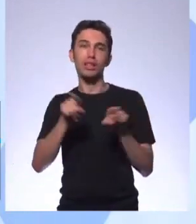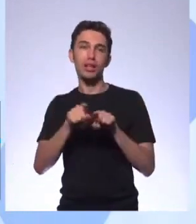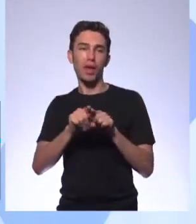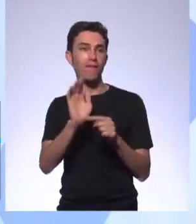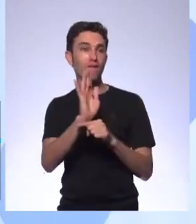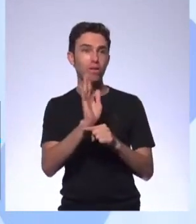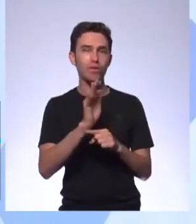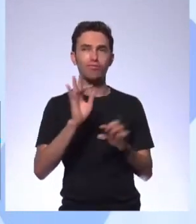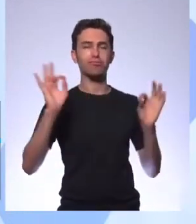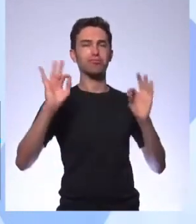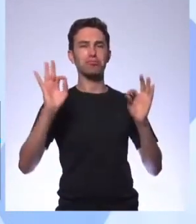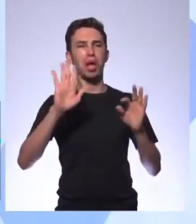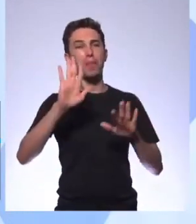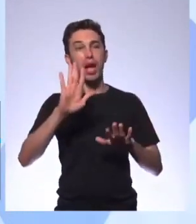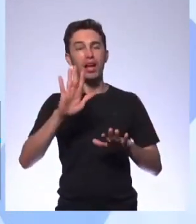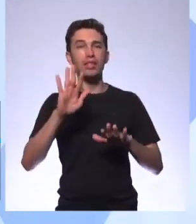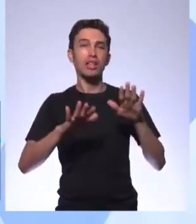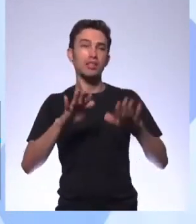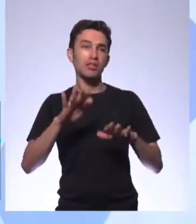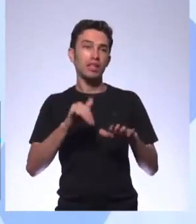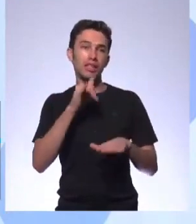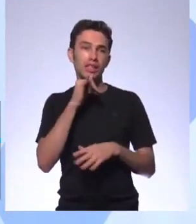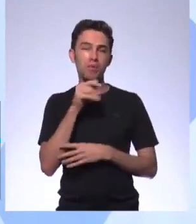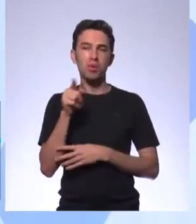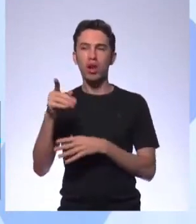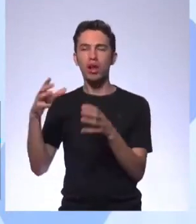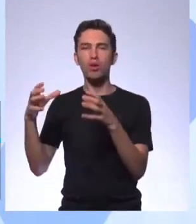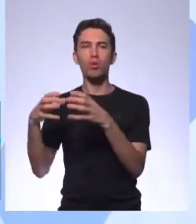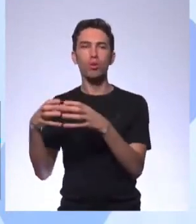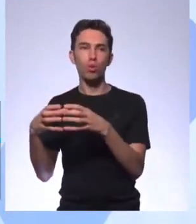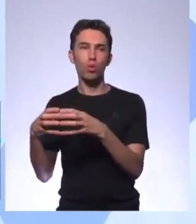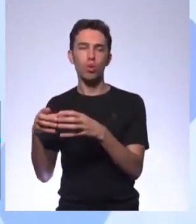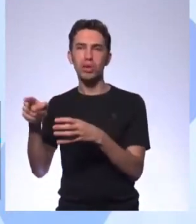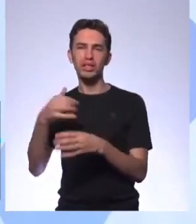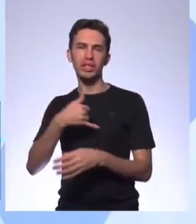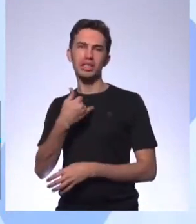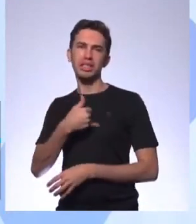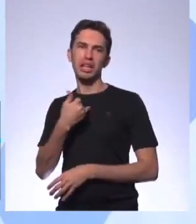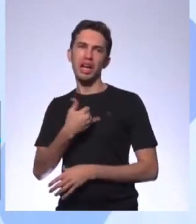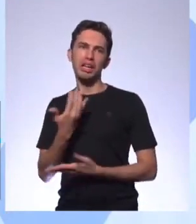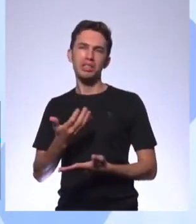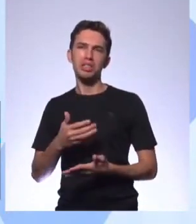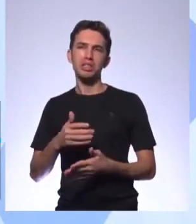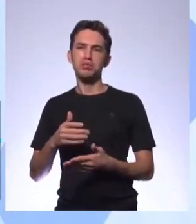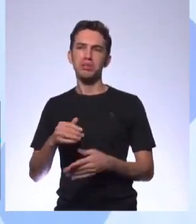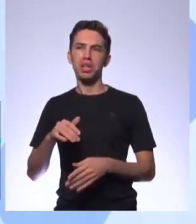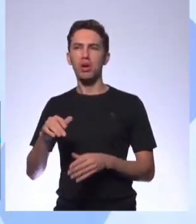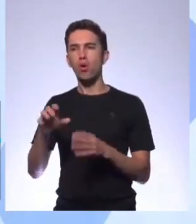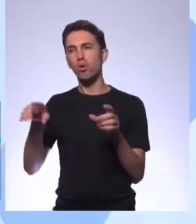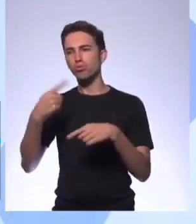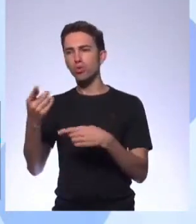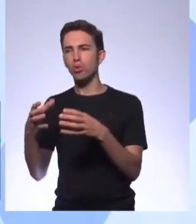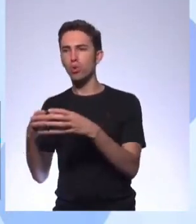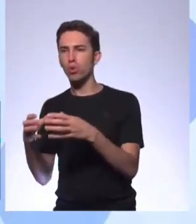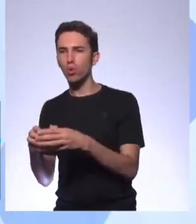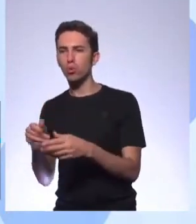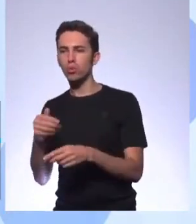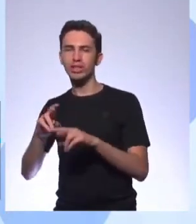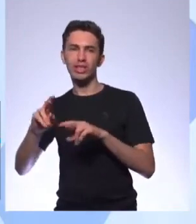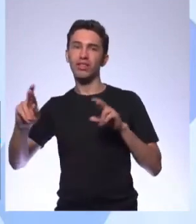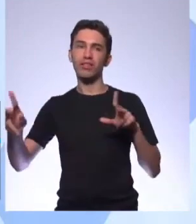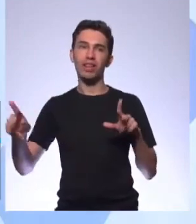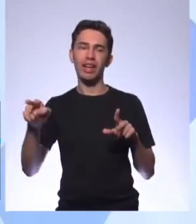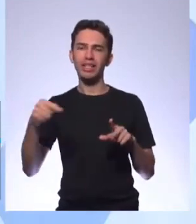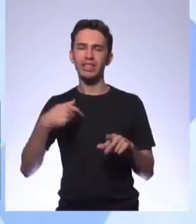não é um filme, não é um livro voltado para pessoas de certa idade, por exemplo. Ou de certo grupo, ou de certa